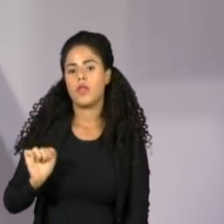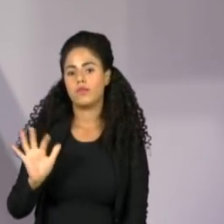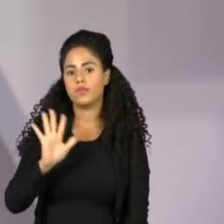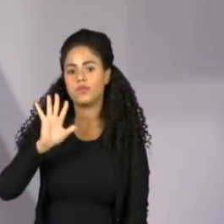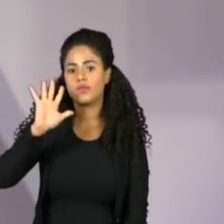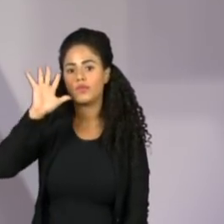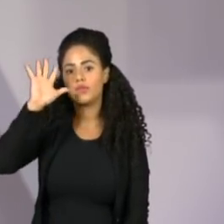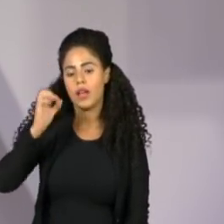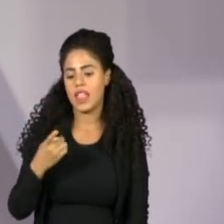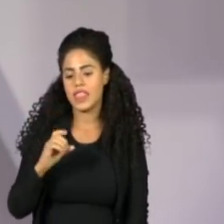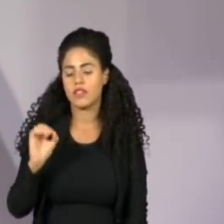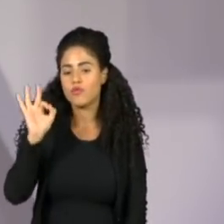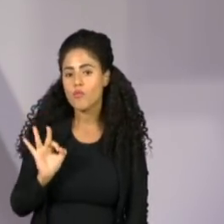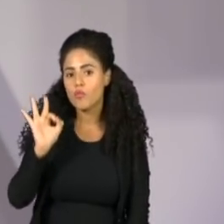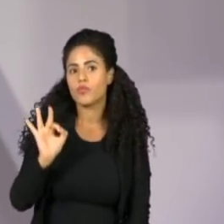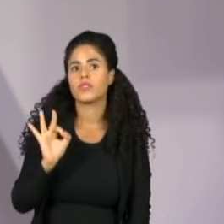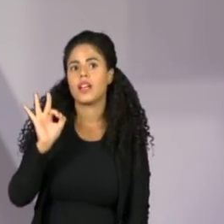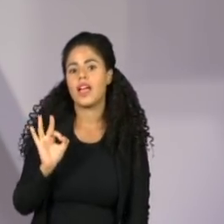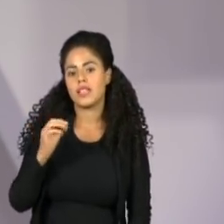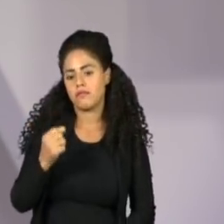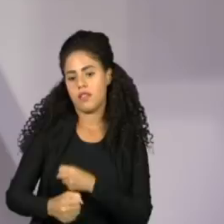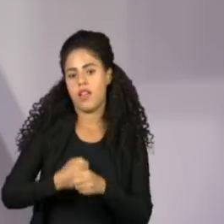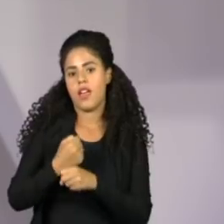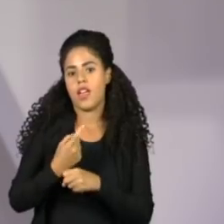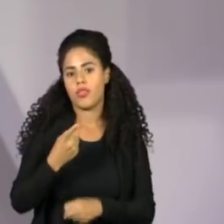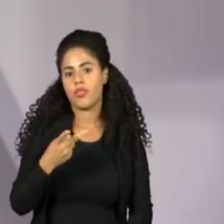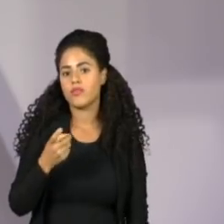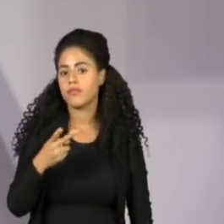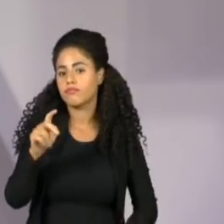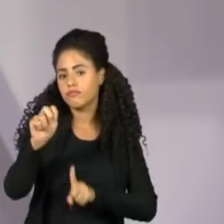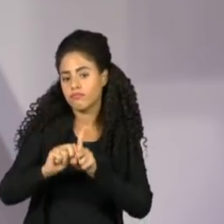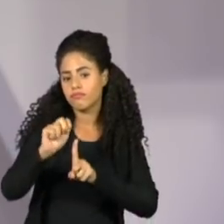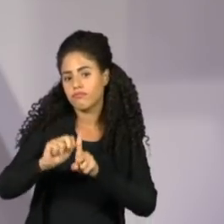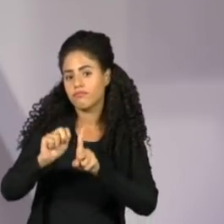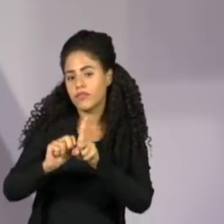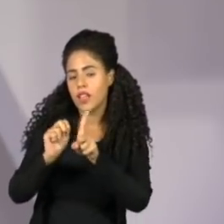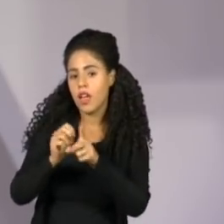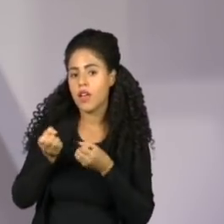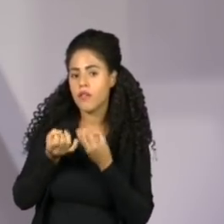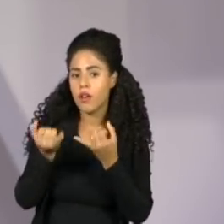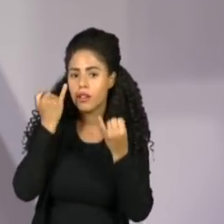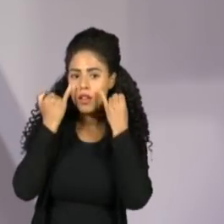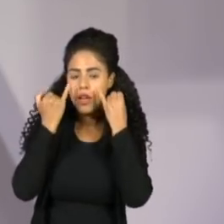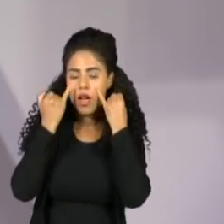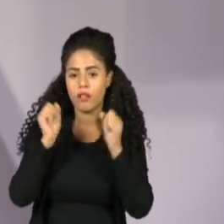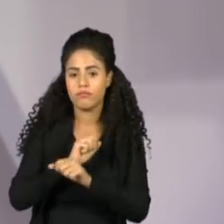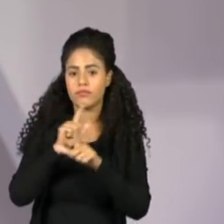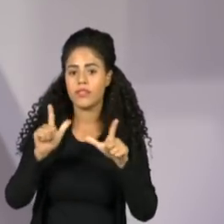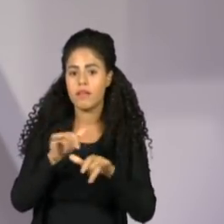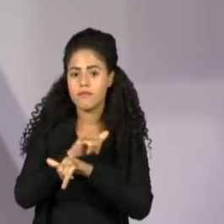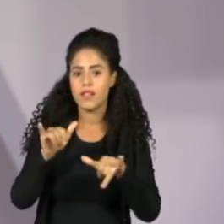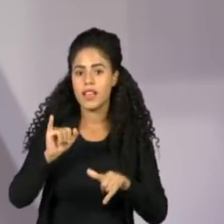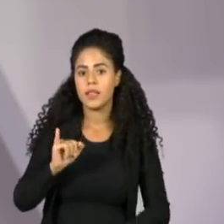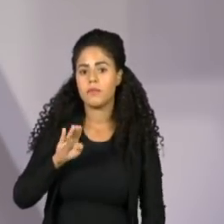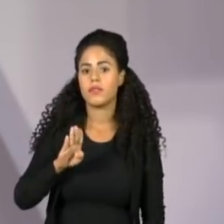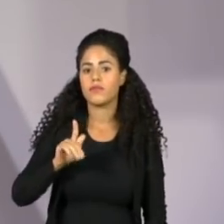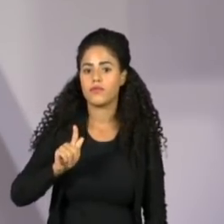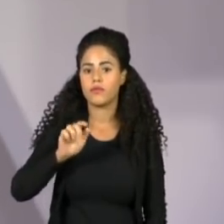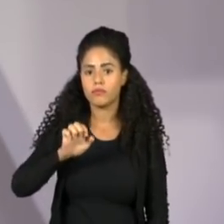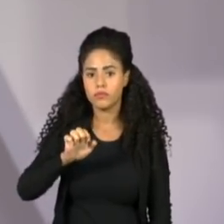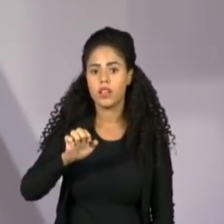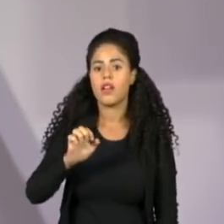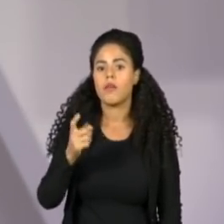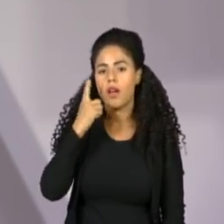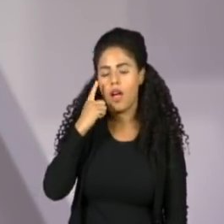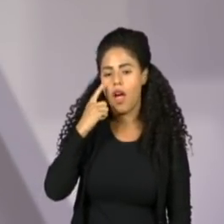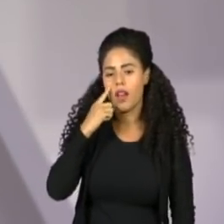segue acima dos 10% em 12 meses. As informações foram divulgadas agora pela manhã pelo IBGE. Veja outros